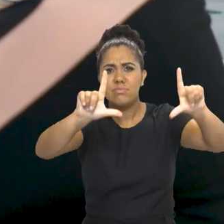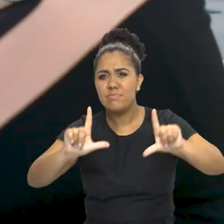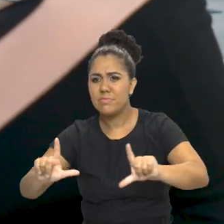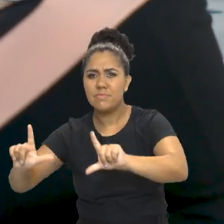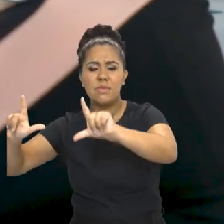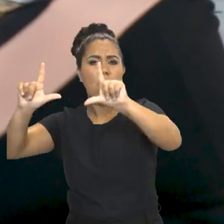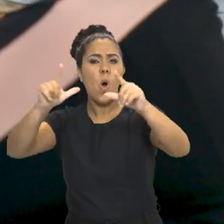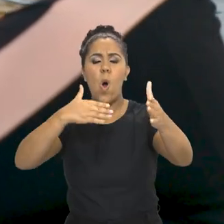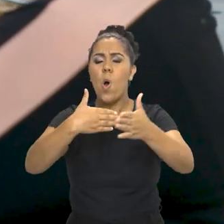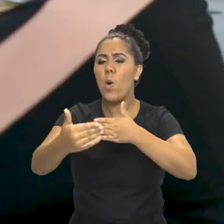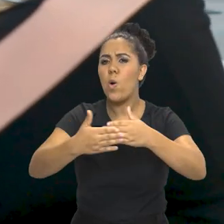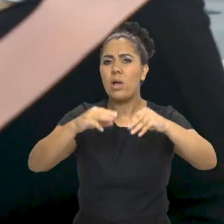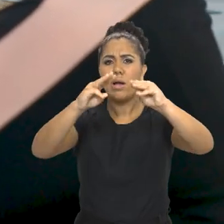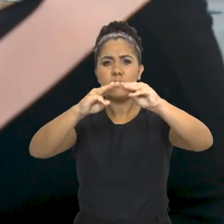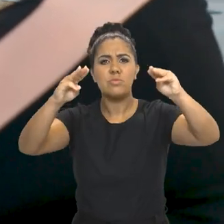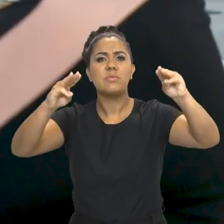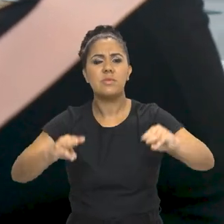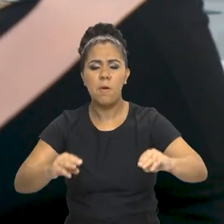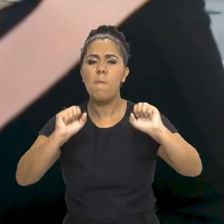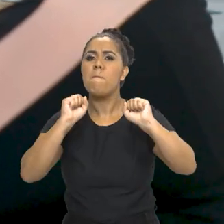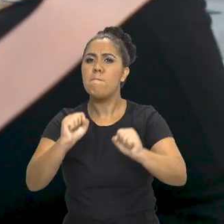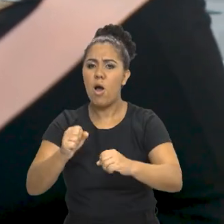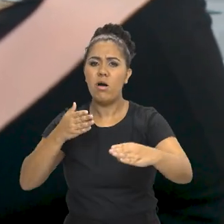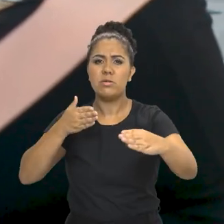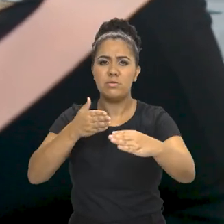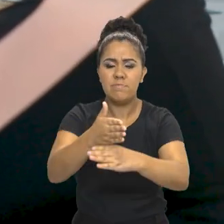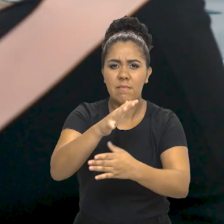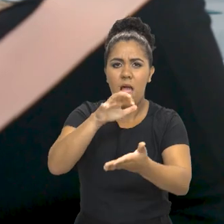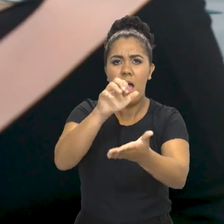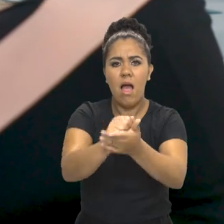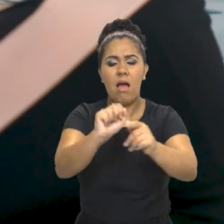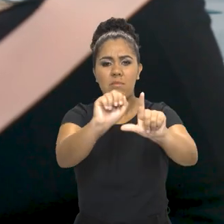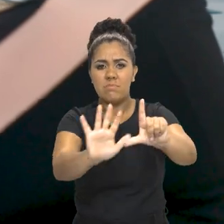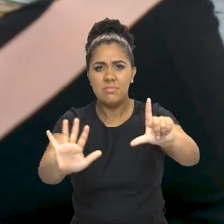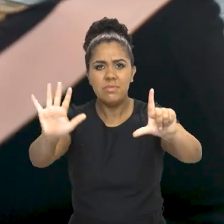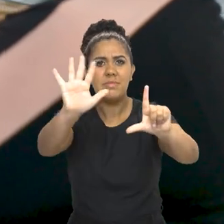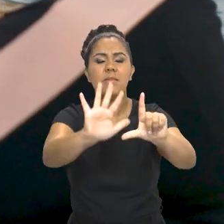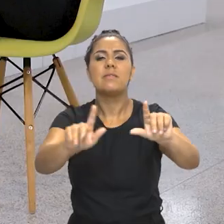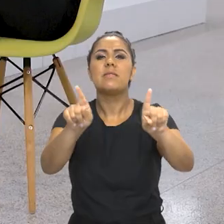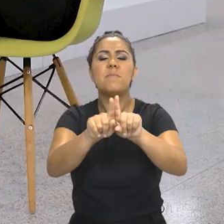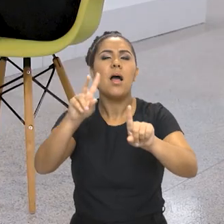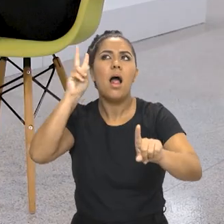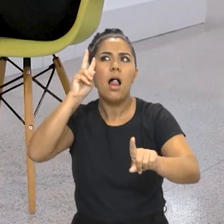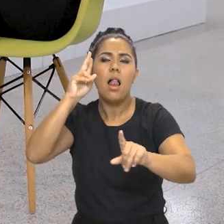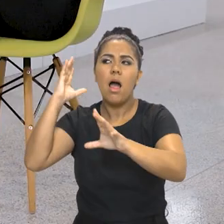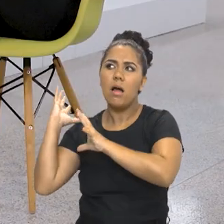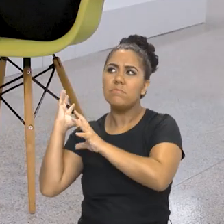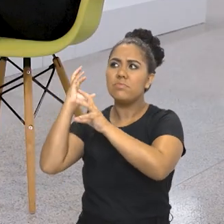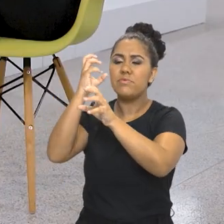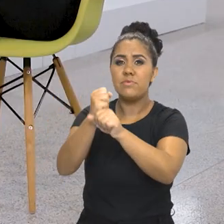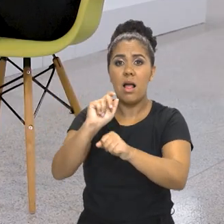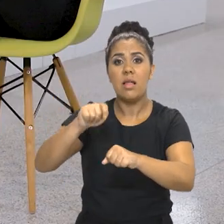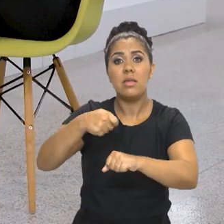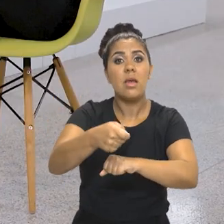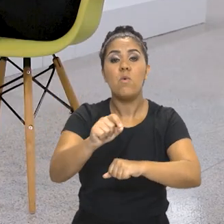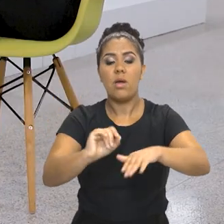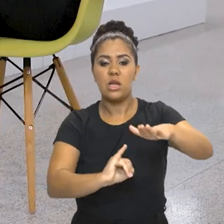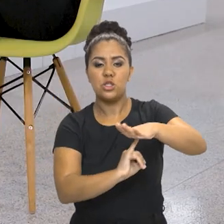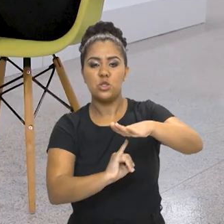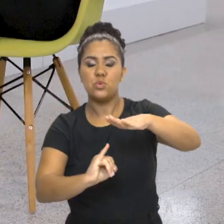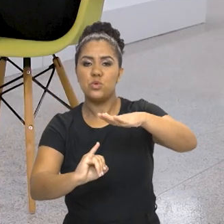museu pode também estar vinculando, não só os museus, os pontos de memória também, que são instituições